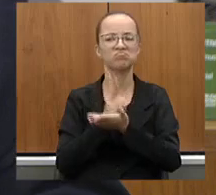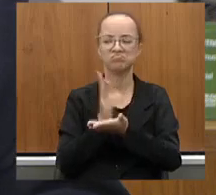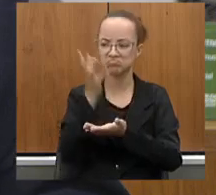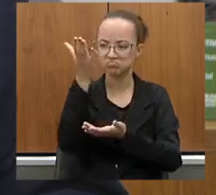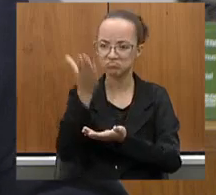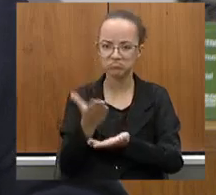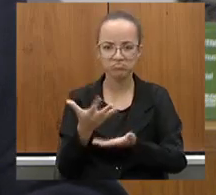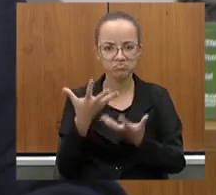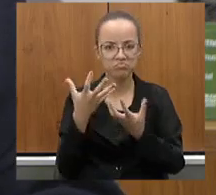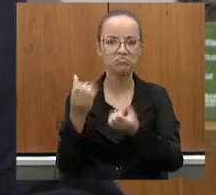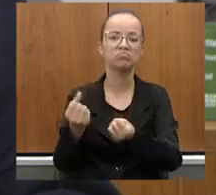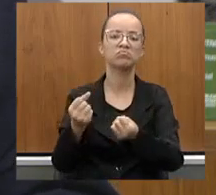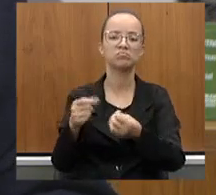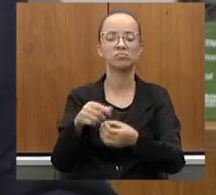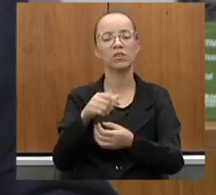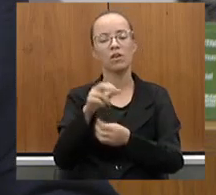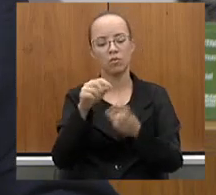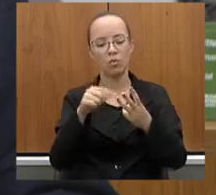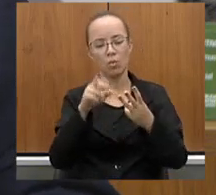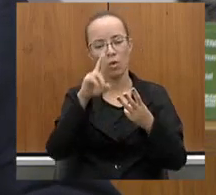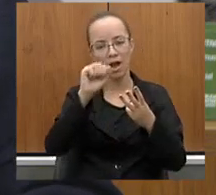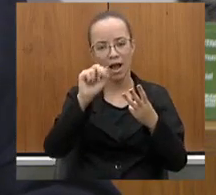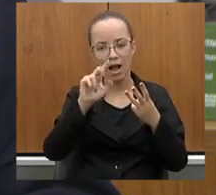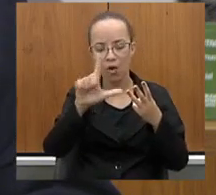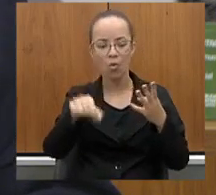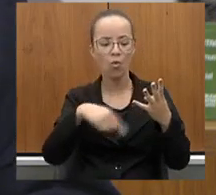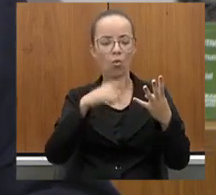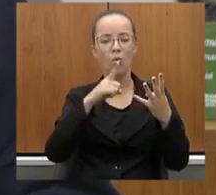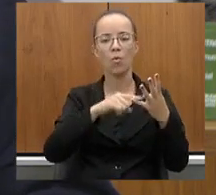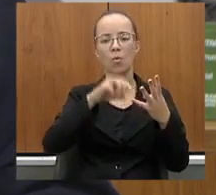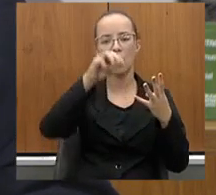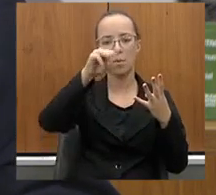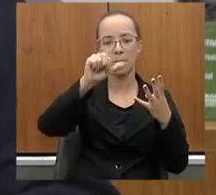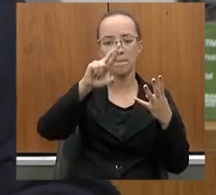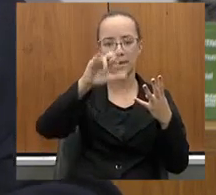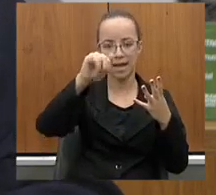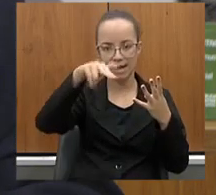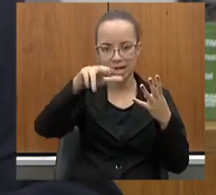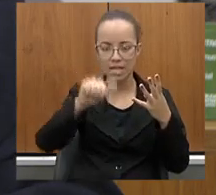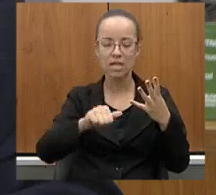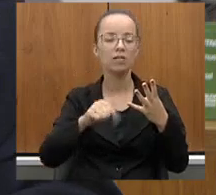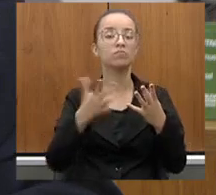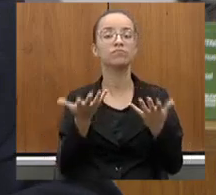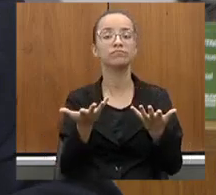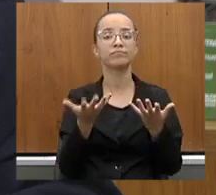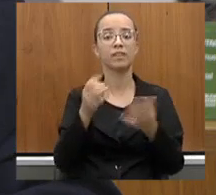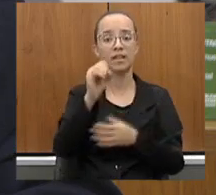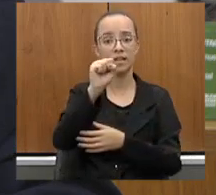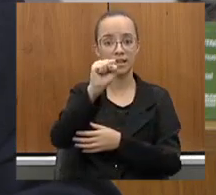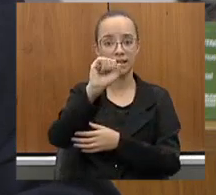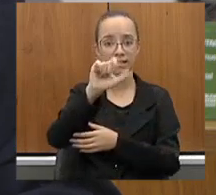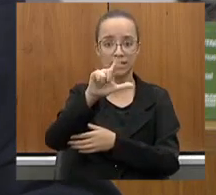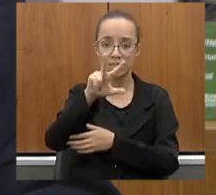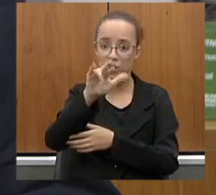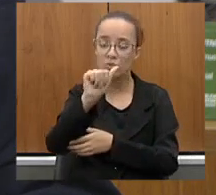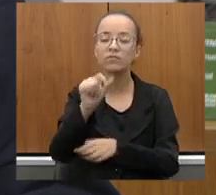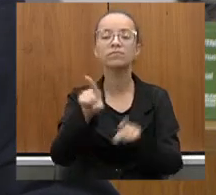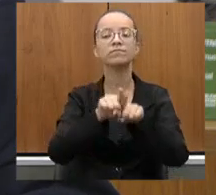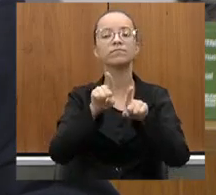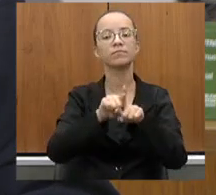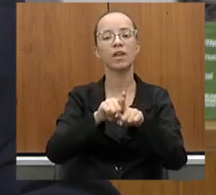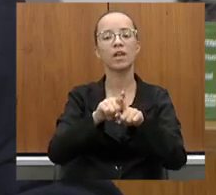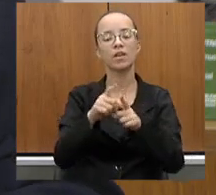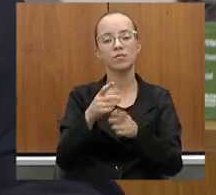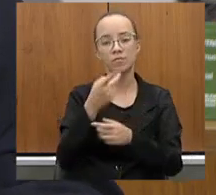com os nossos prefeitos, o Raul, a Marina, o Guilherme, a Silvia. Quero também destacar entre nós a